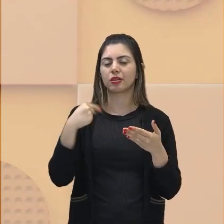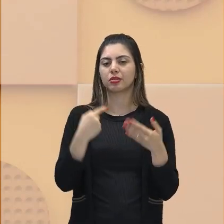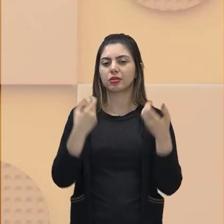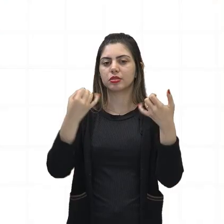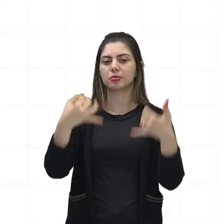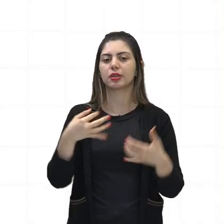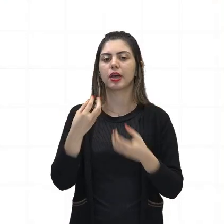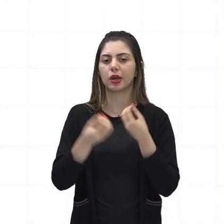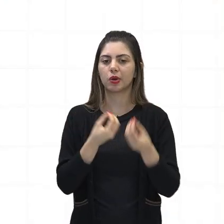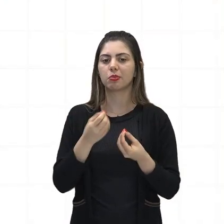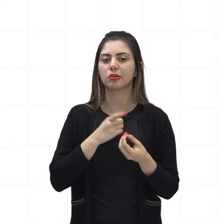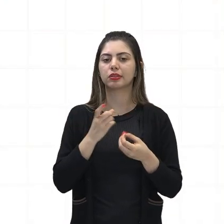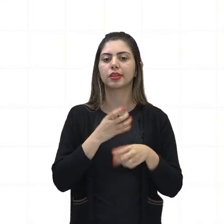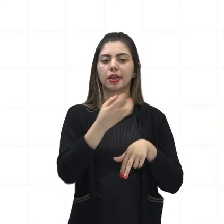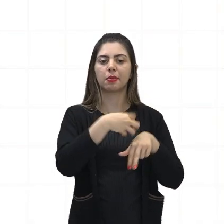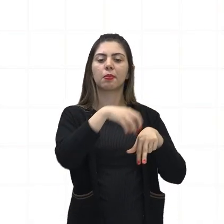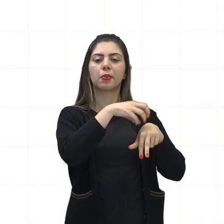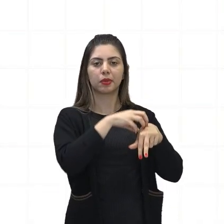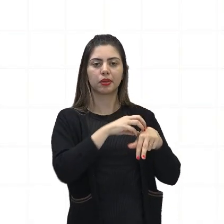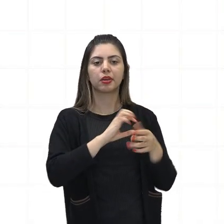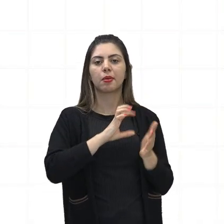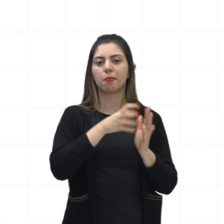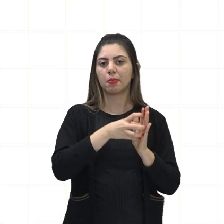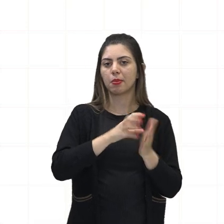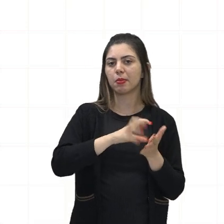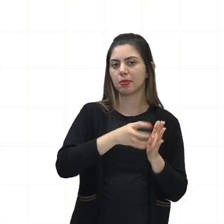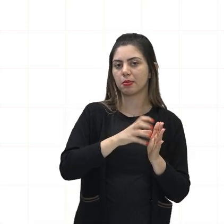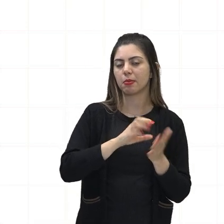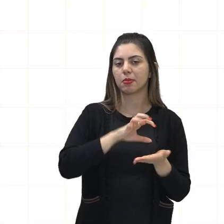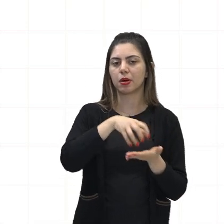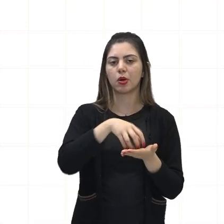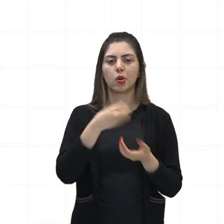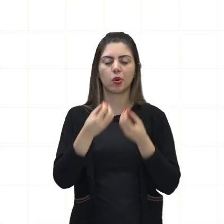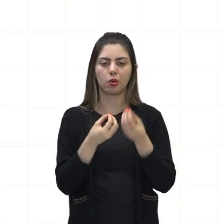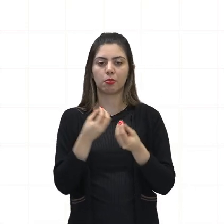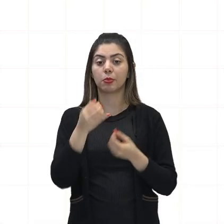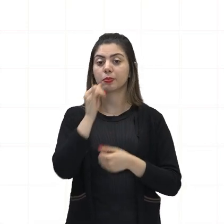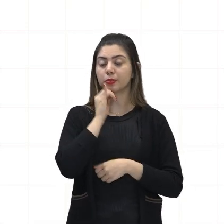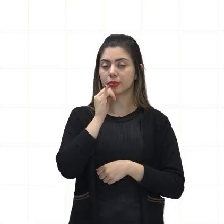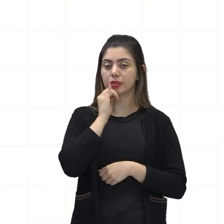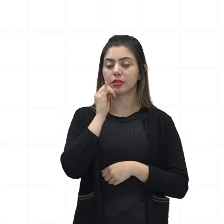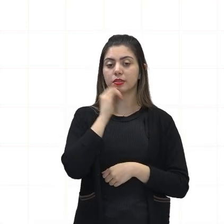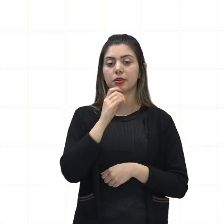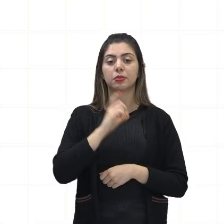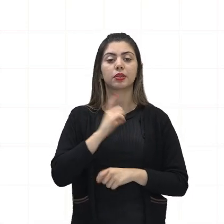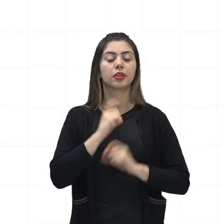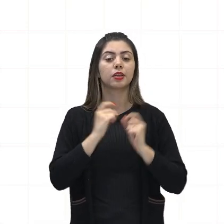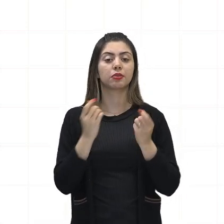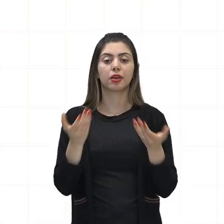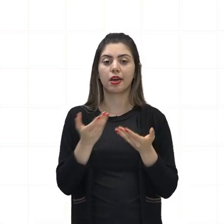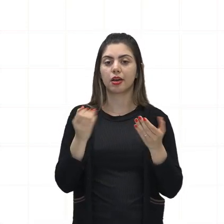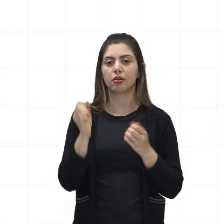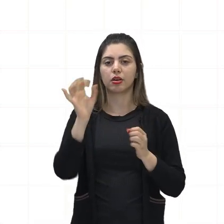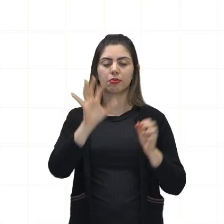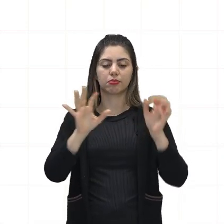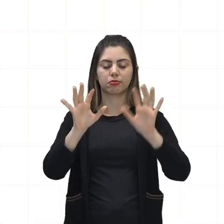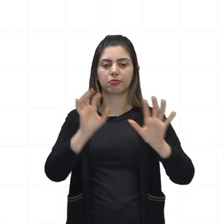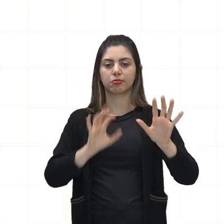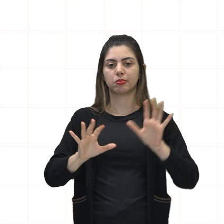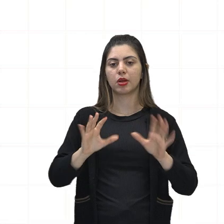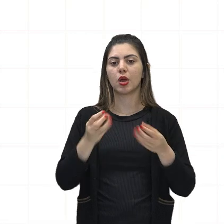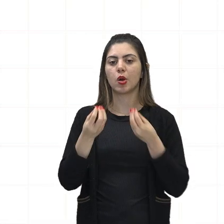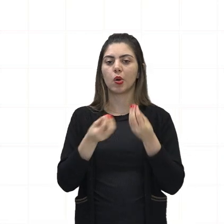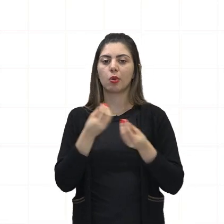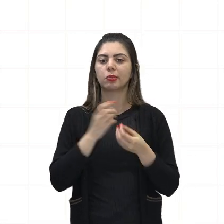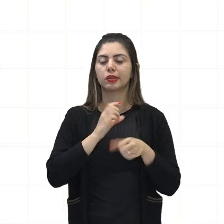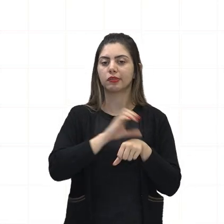parlamentarista aqui pra gente? Então, nós vamos ter aqui, por exemplo, um organograma dessa Constituição de 1924